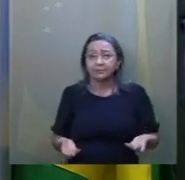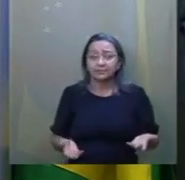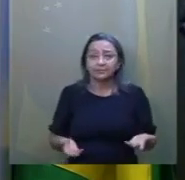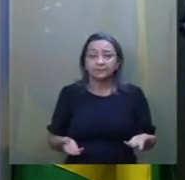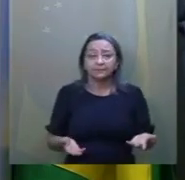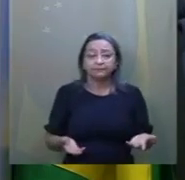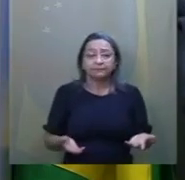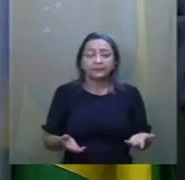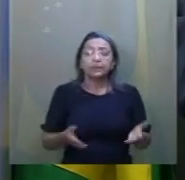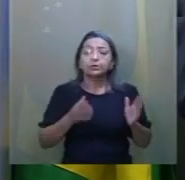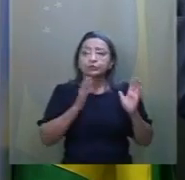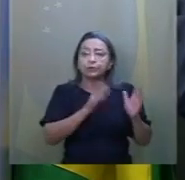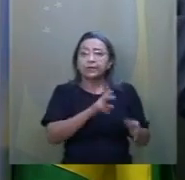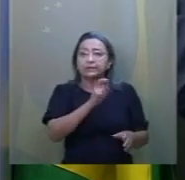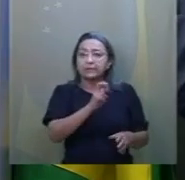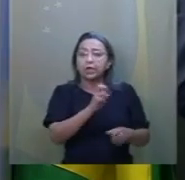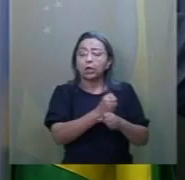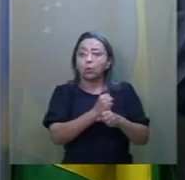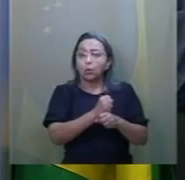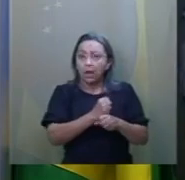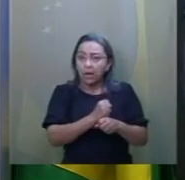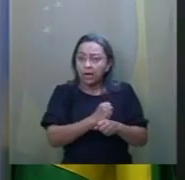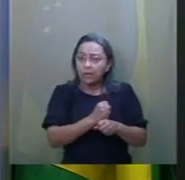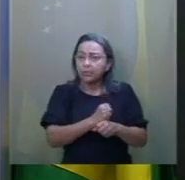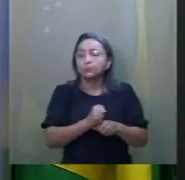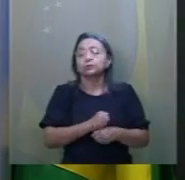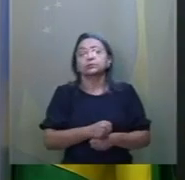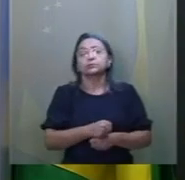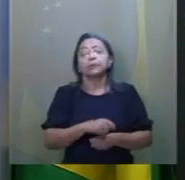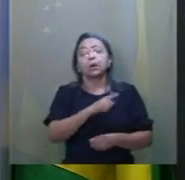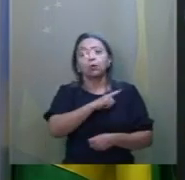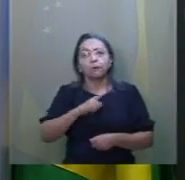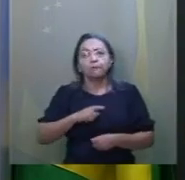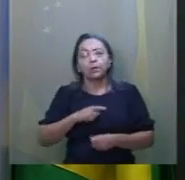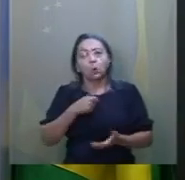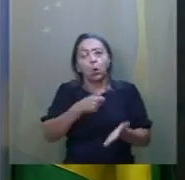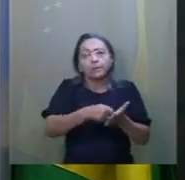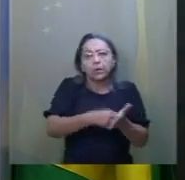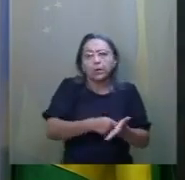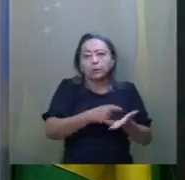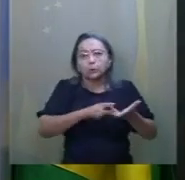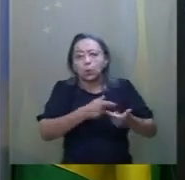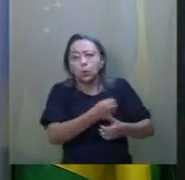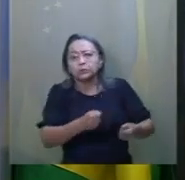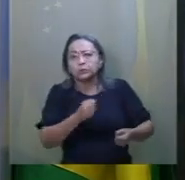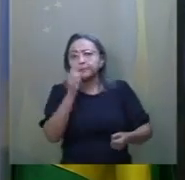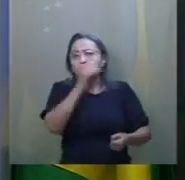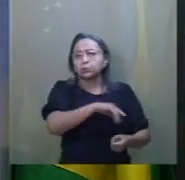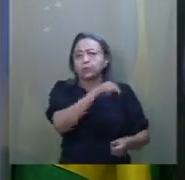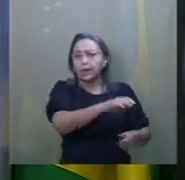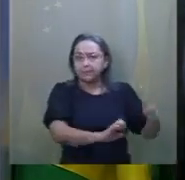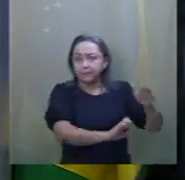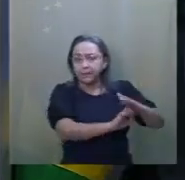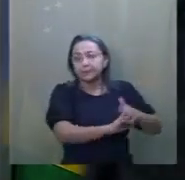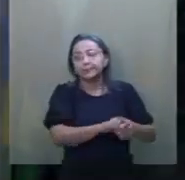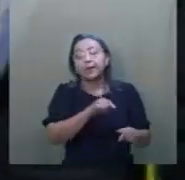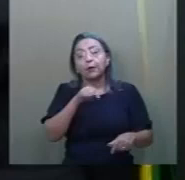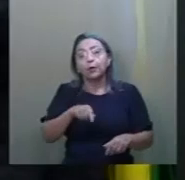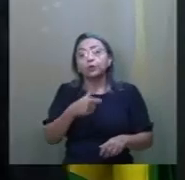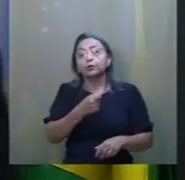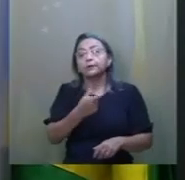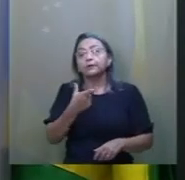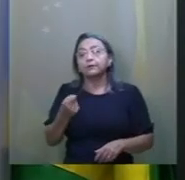Após cinco anos impondo restrições seríssimas à empresa, em 2020 o governo